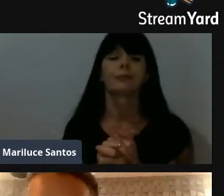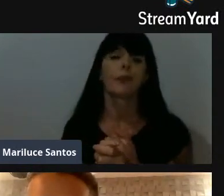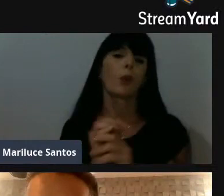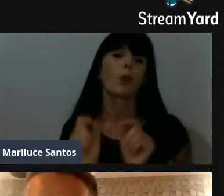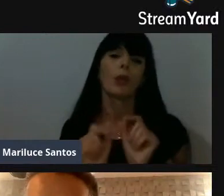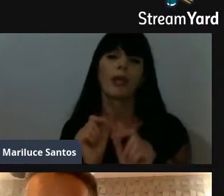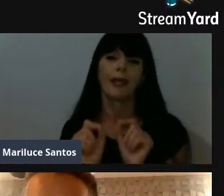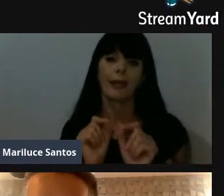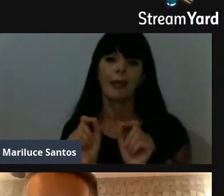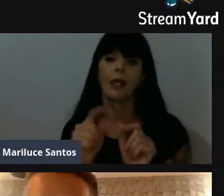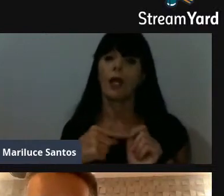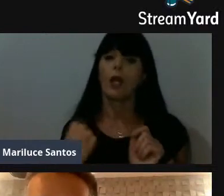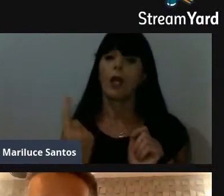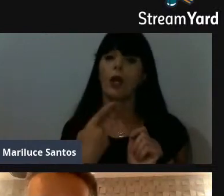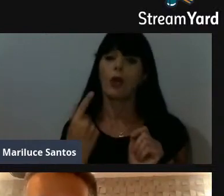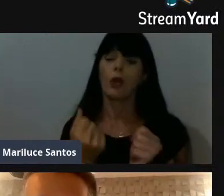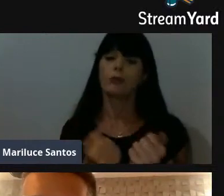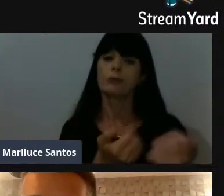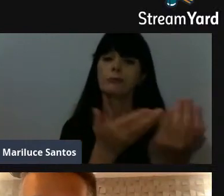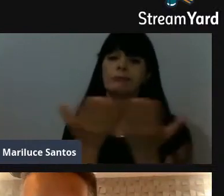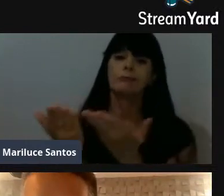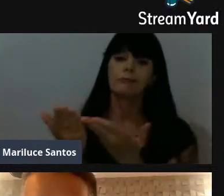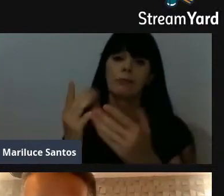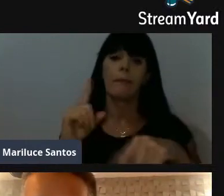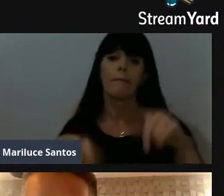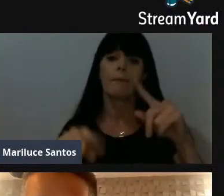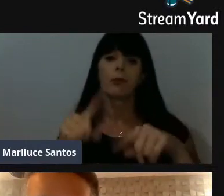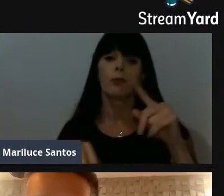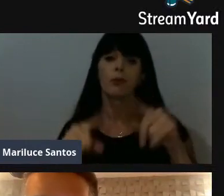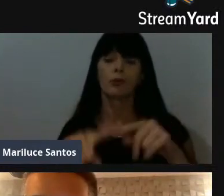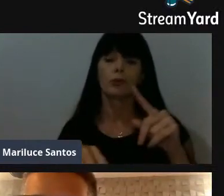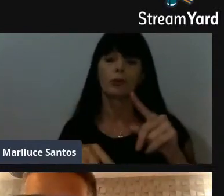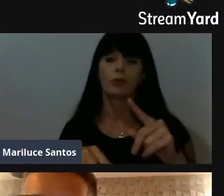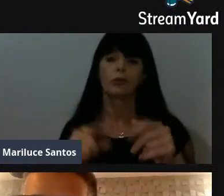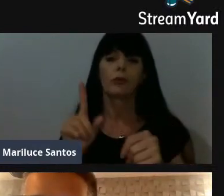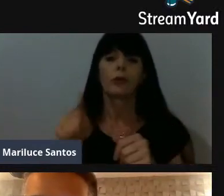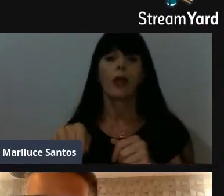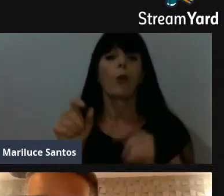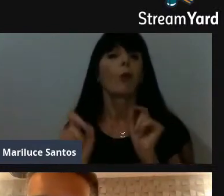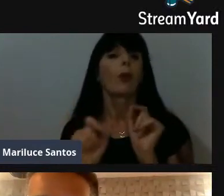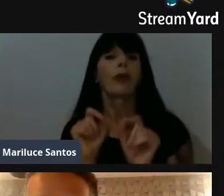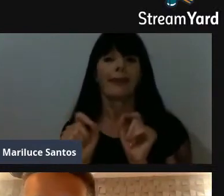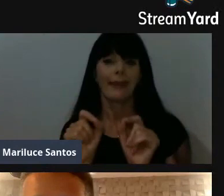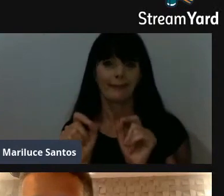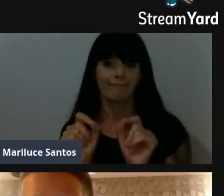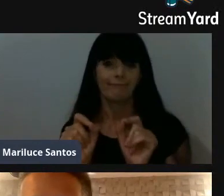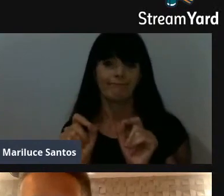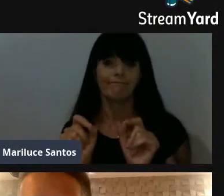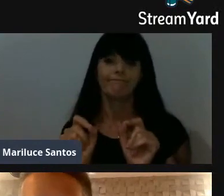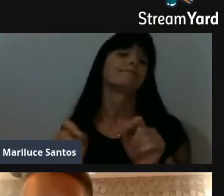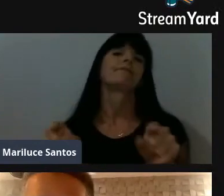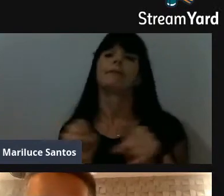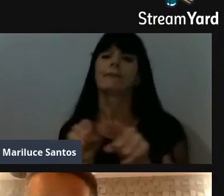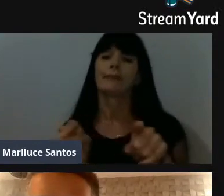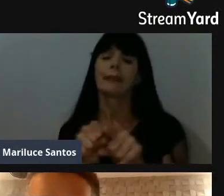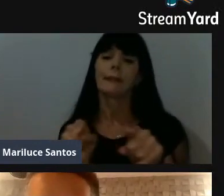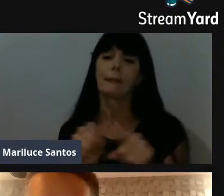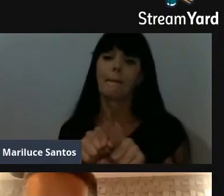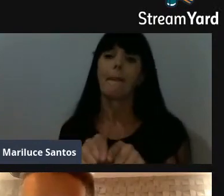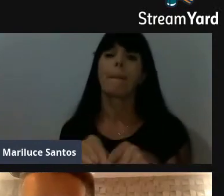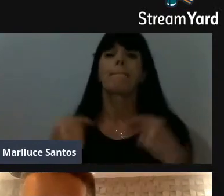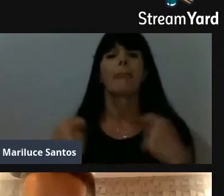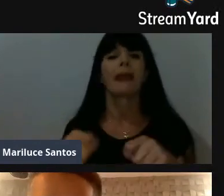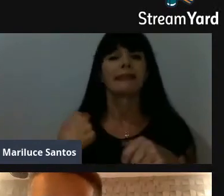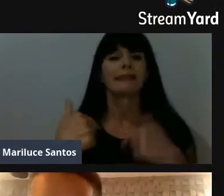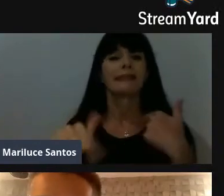é que nós fornecemos um produto que hoje é tão essencial quanto água e luz, então, também, você trabalhar